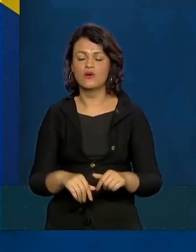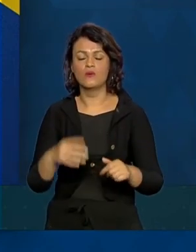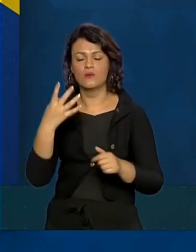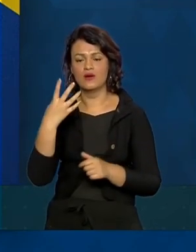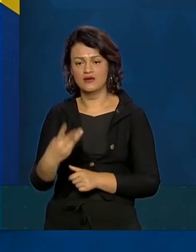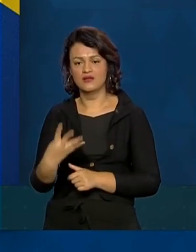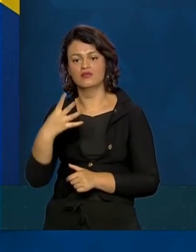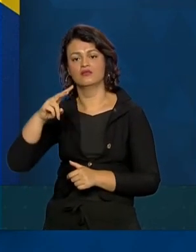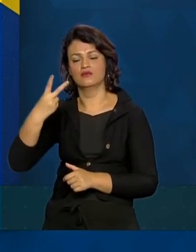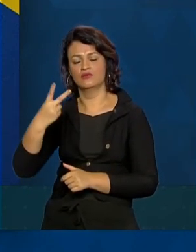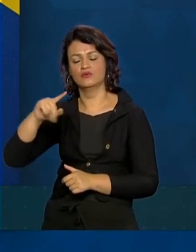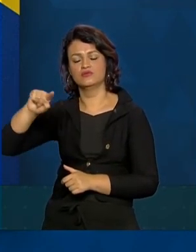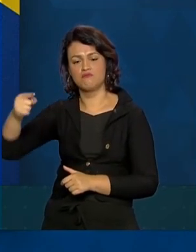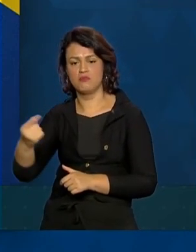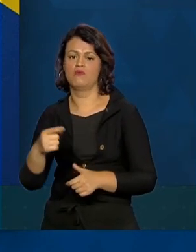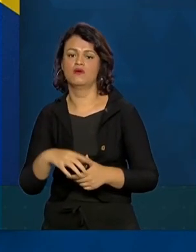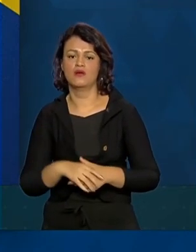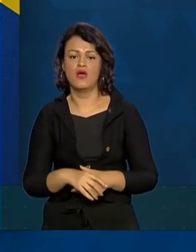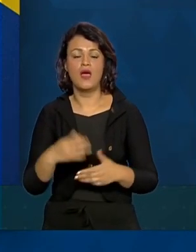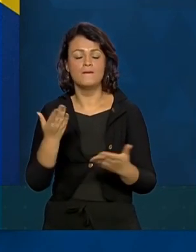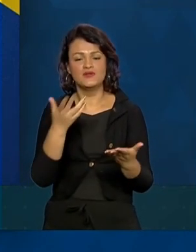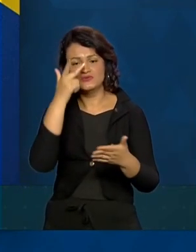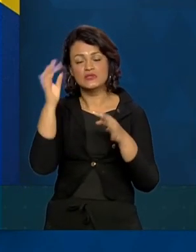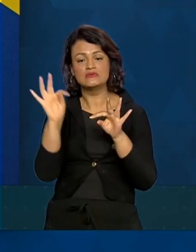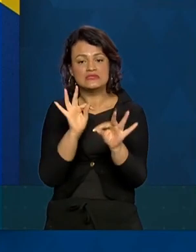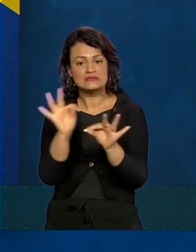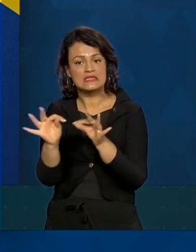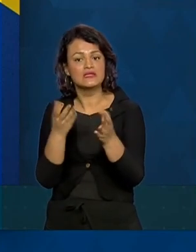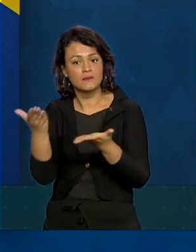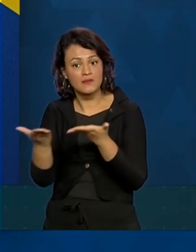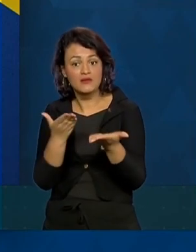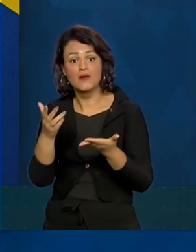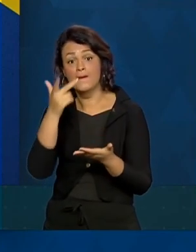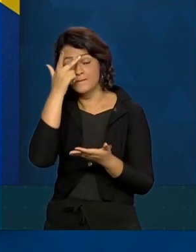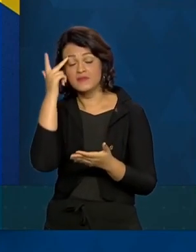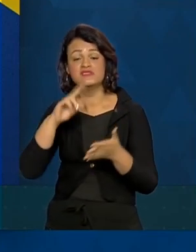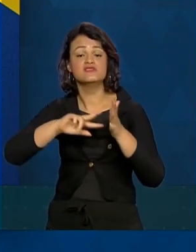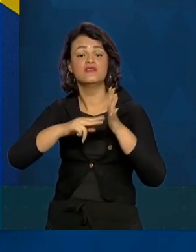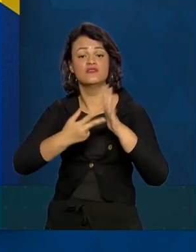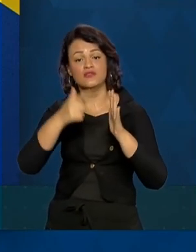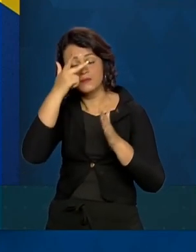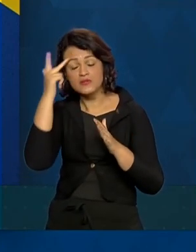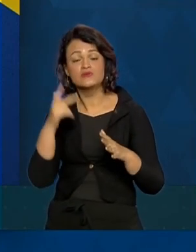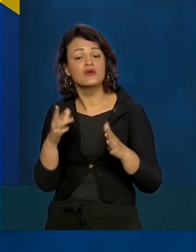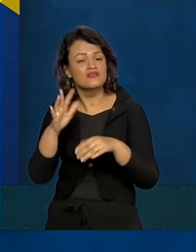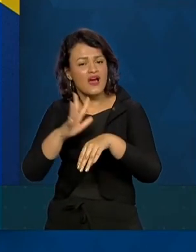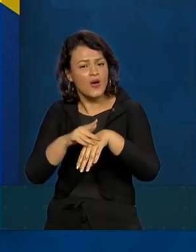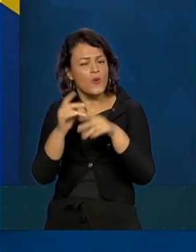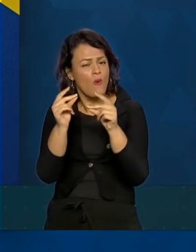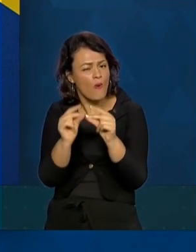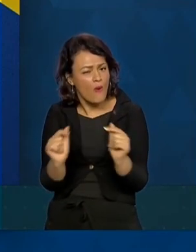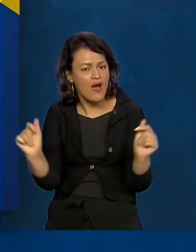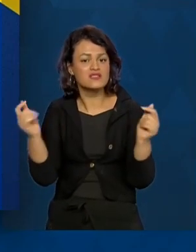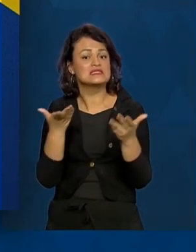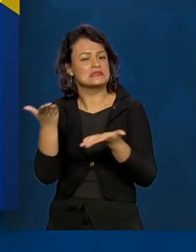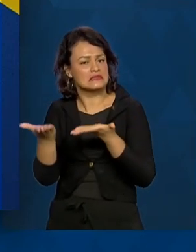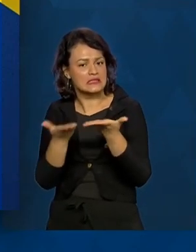.991 em recuperação, quer dizer, que estão em vias de serem curados praticamente